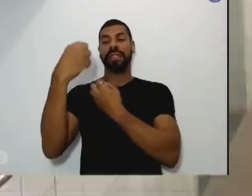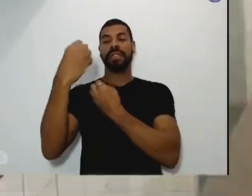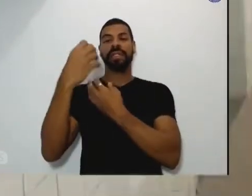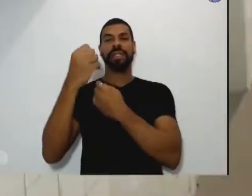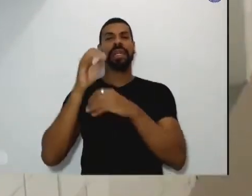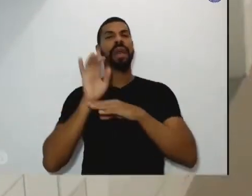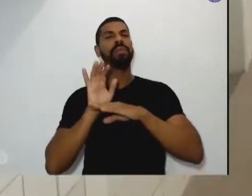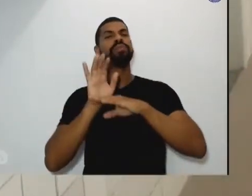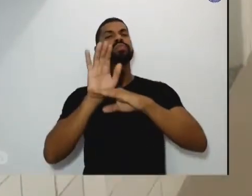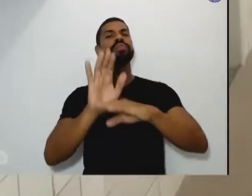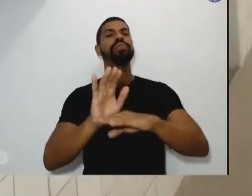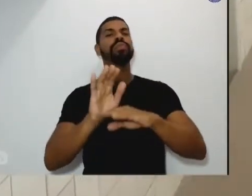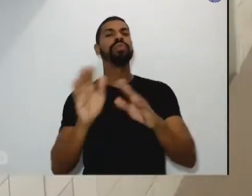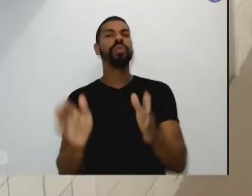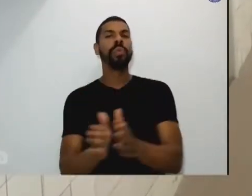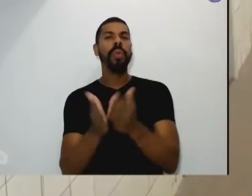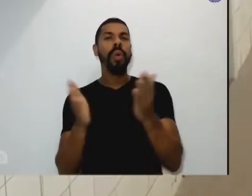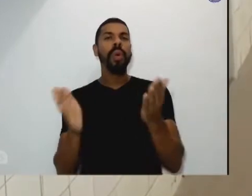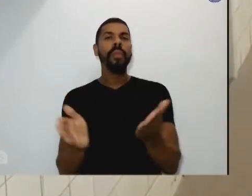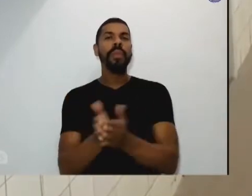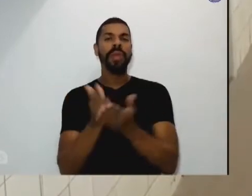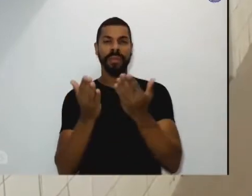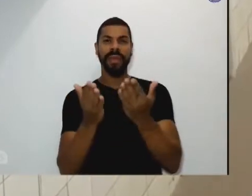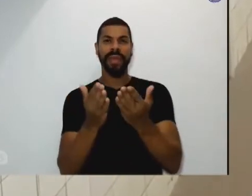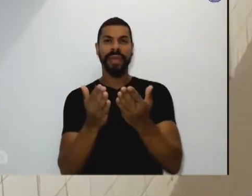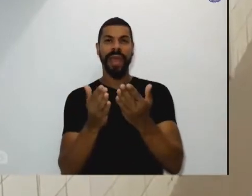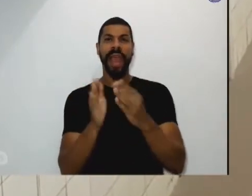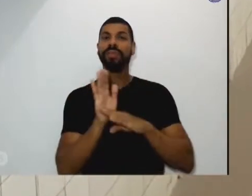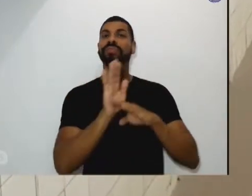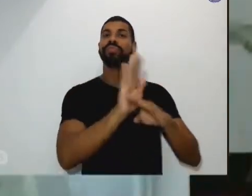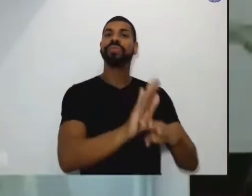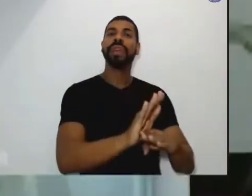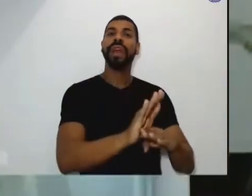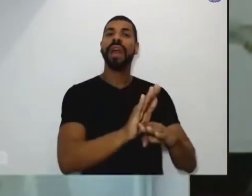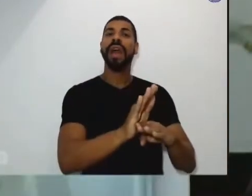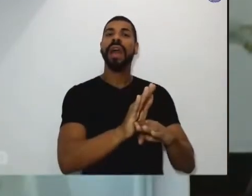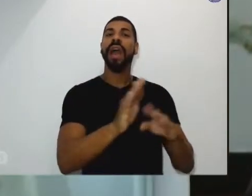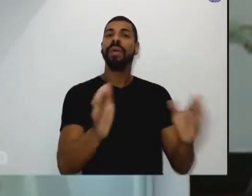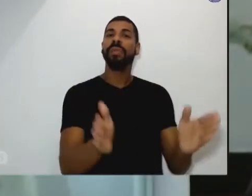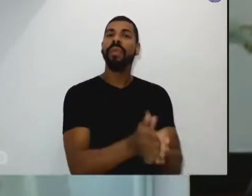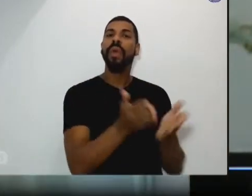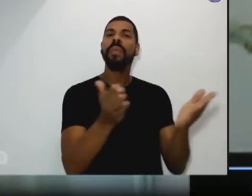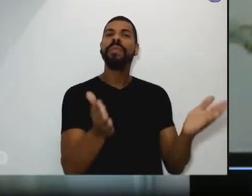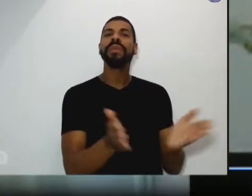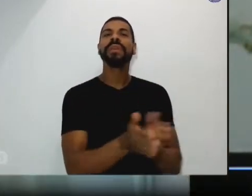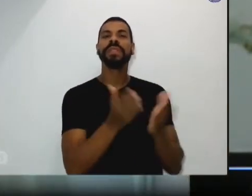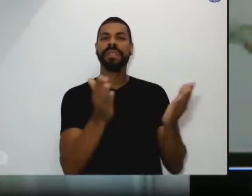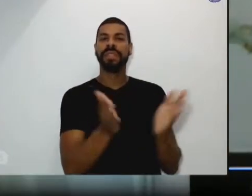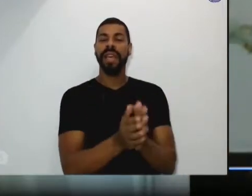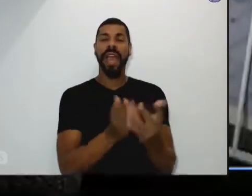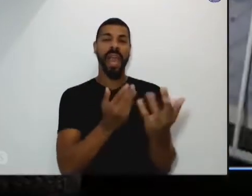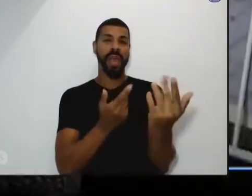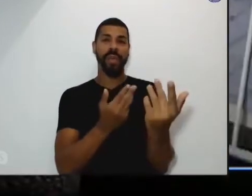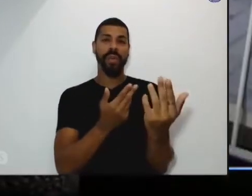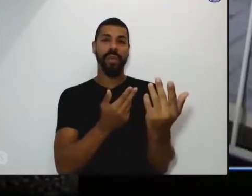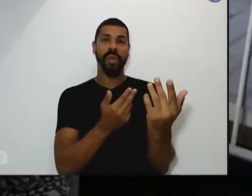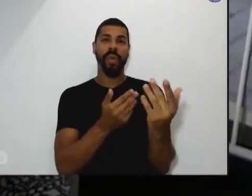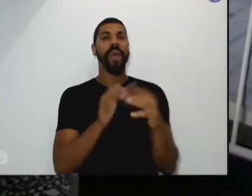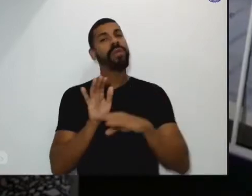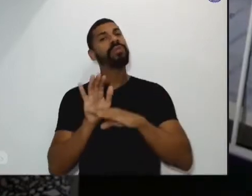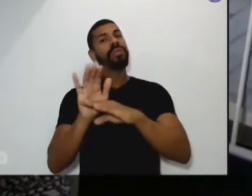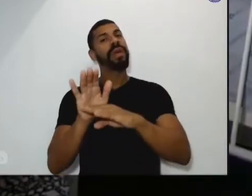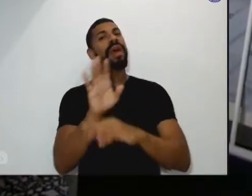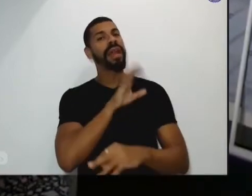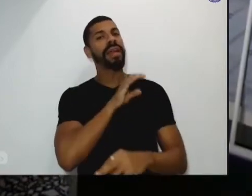do pobre, alimentar o pobre, é alimentar o próprio Cristo, né? Assim como Irmã Dulce fez, eu e cada um de